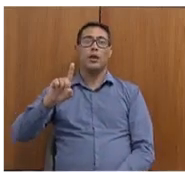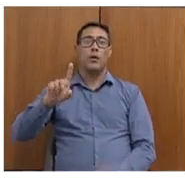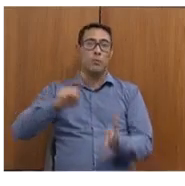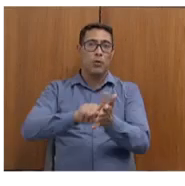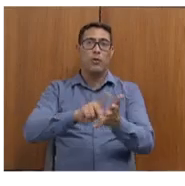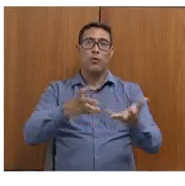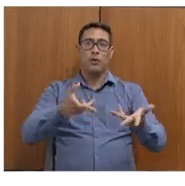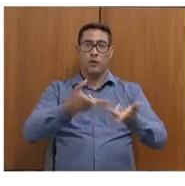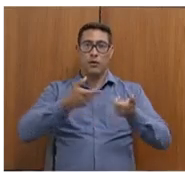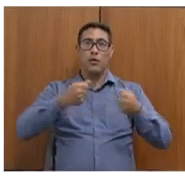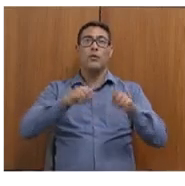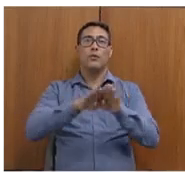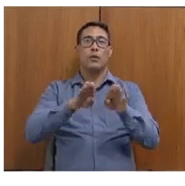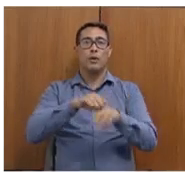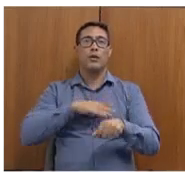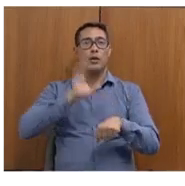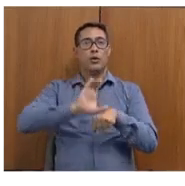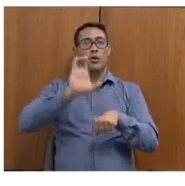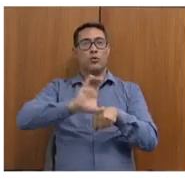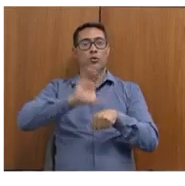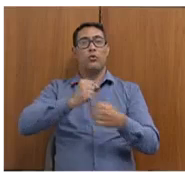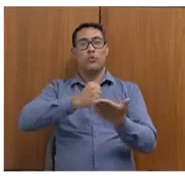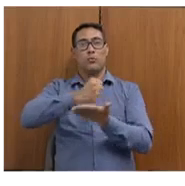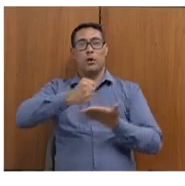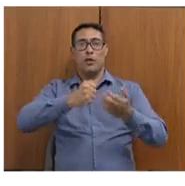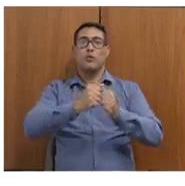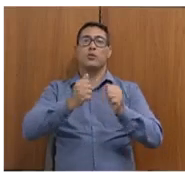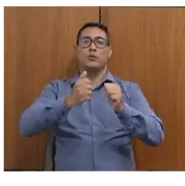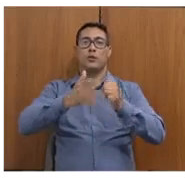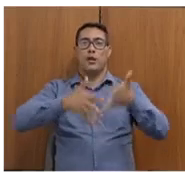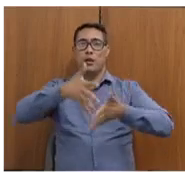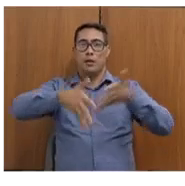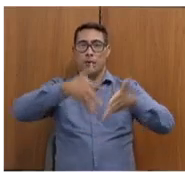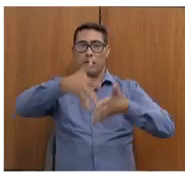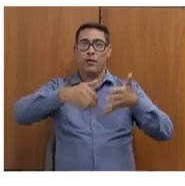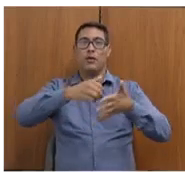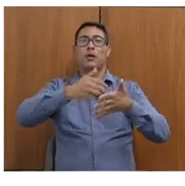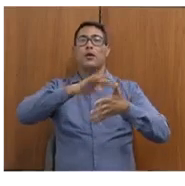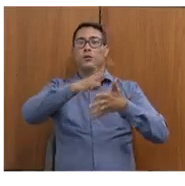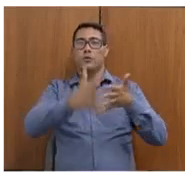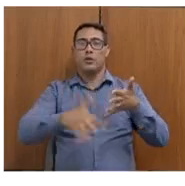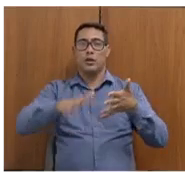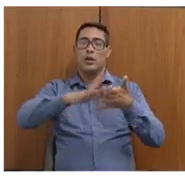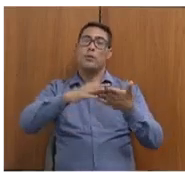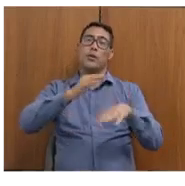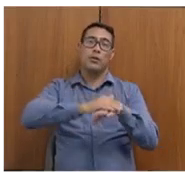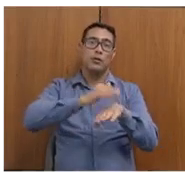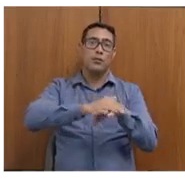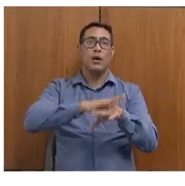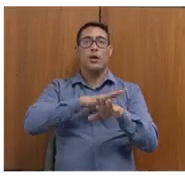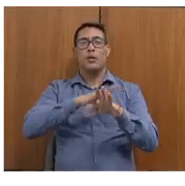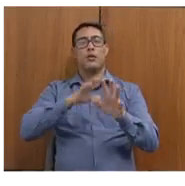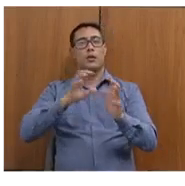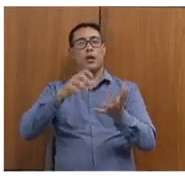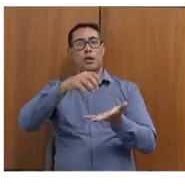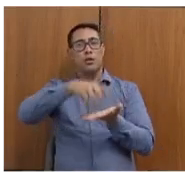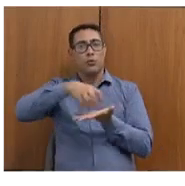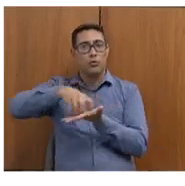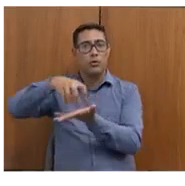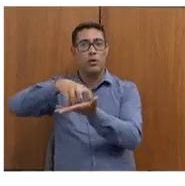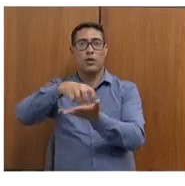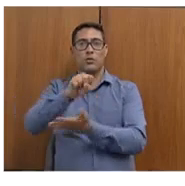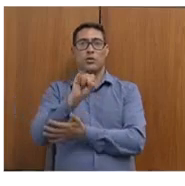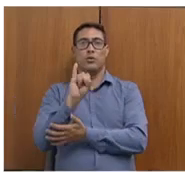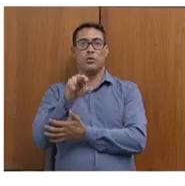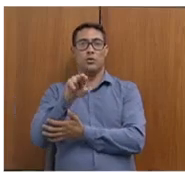Estamos oferecendo também um curso básico de Libras para capacitação dos coordenadores e atendentes das unidades de atendimento do CINE